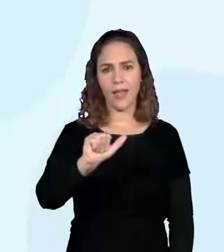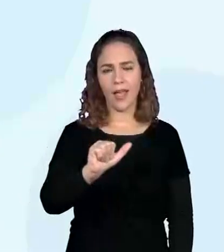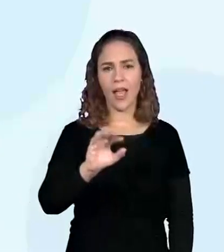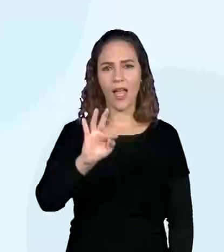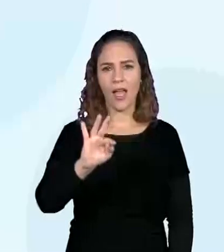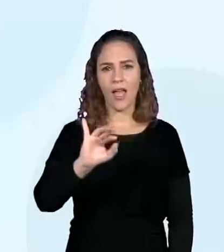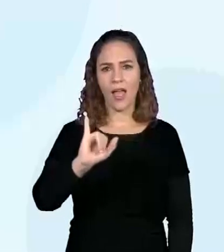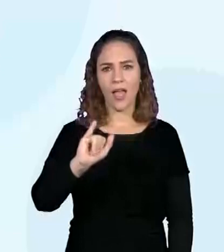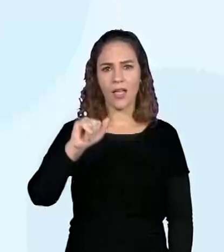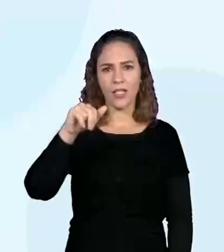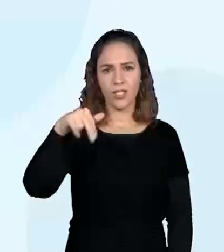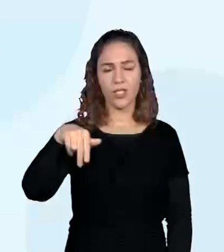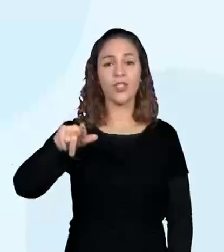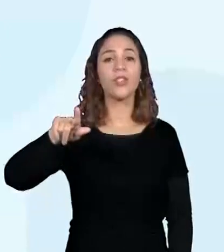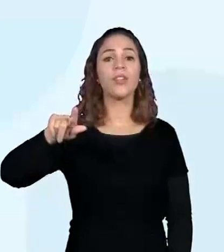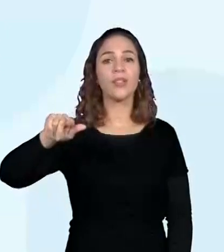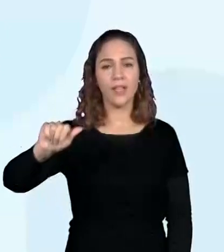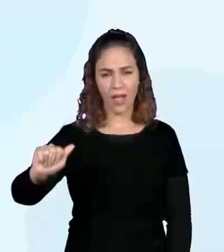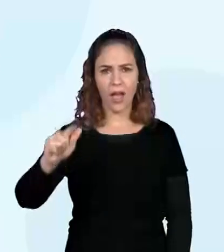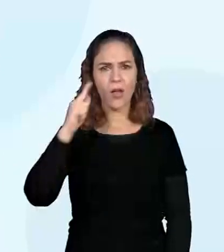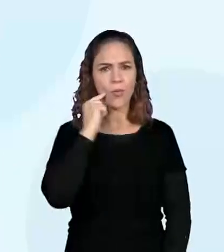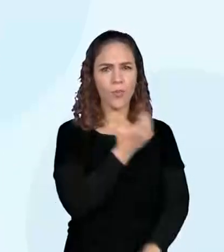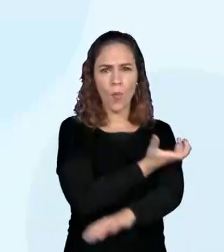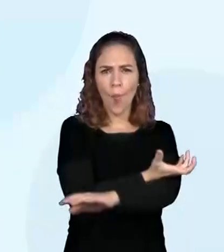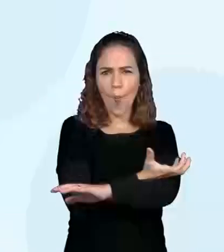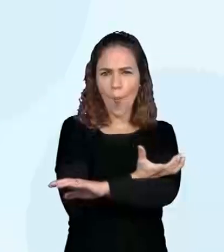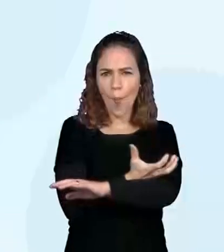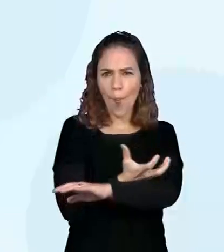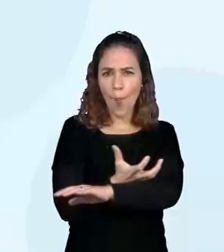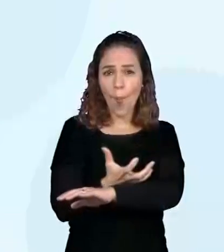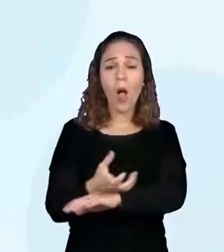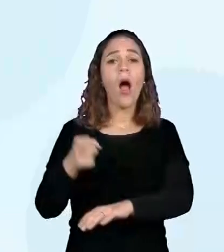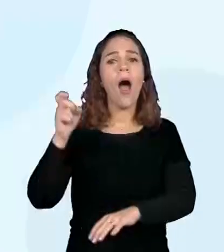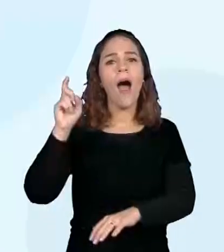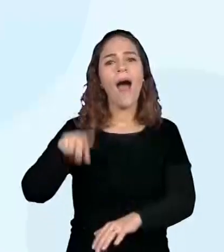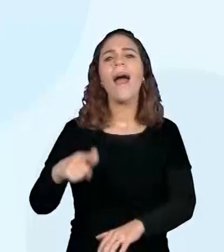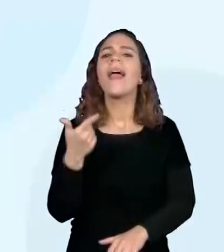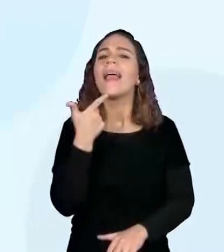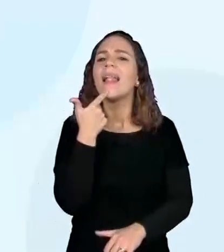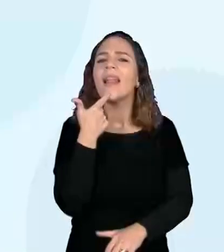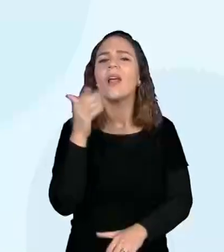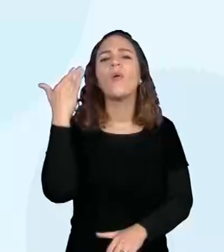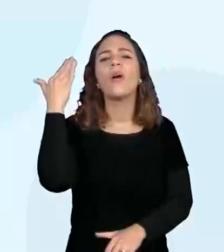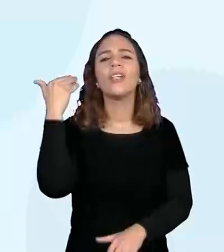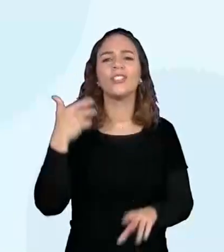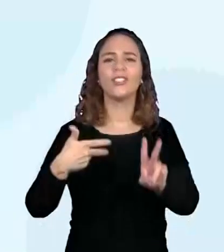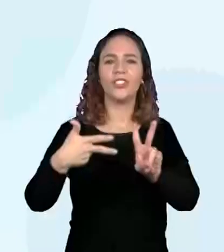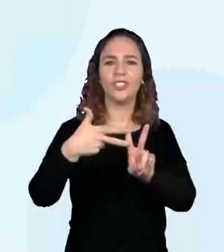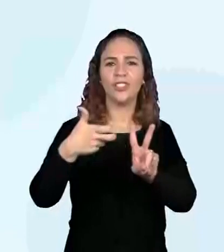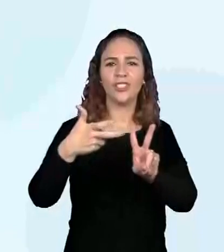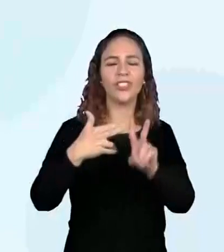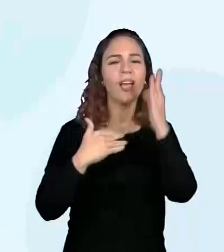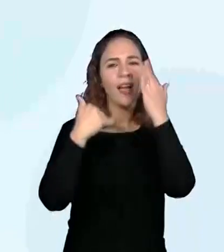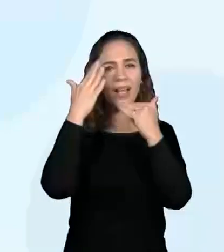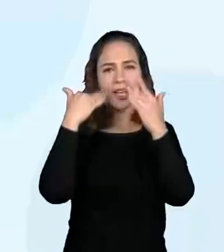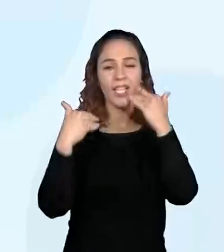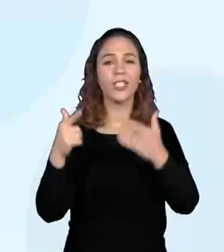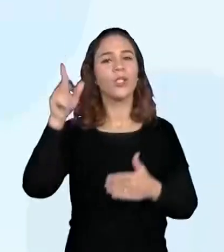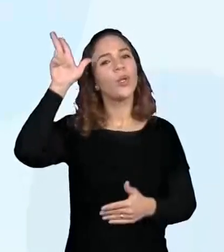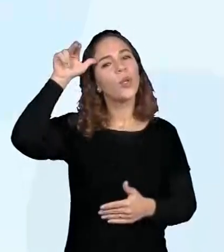e significa Mata Branca. Muito bem, eu quero que vocês dêem uma olhada aí nas três imagens.